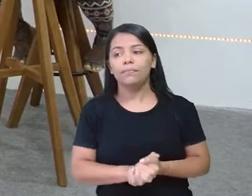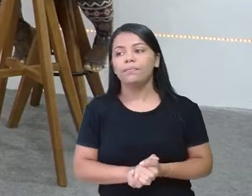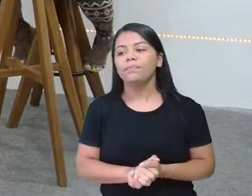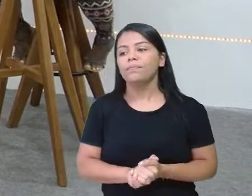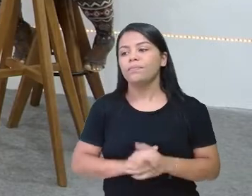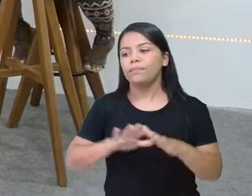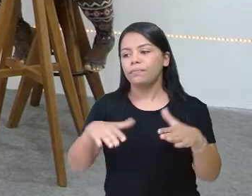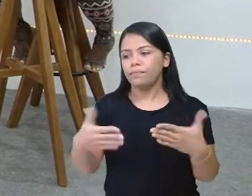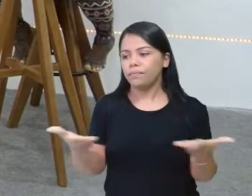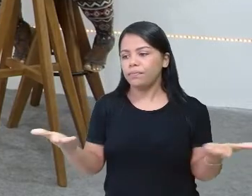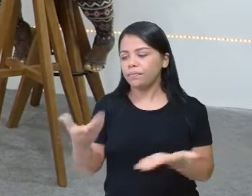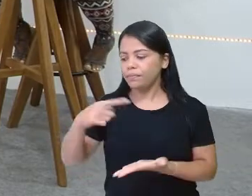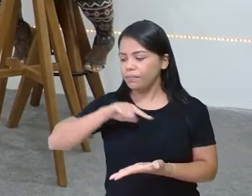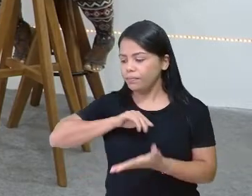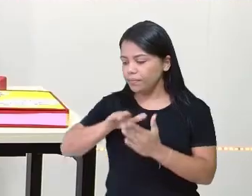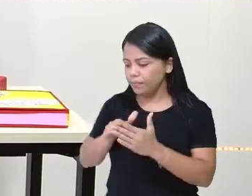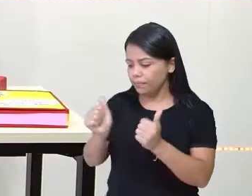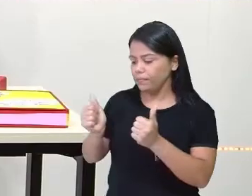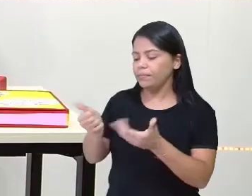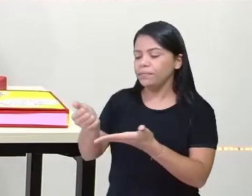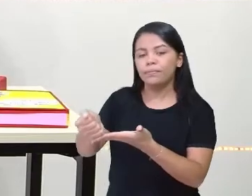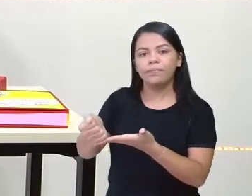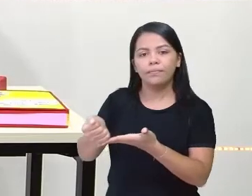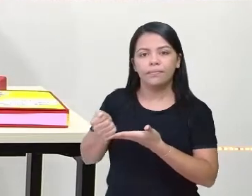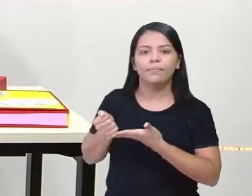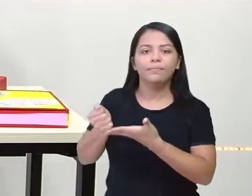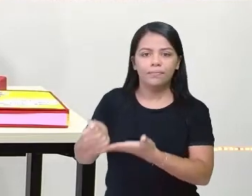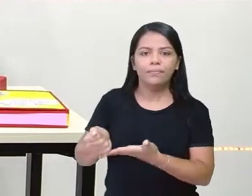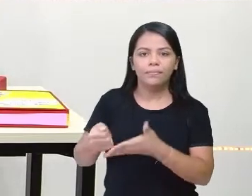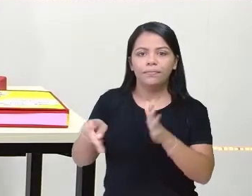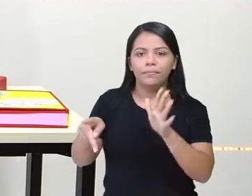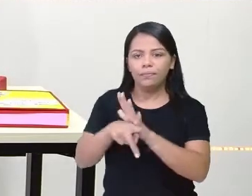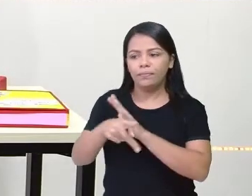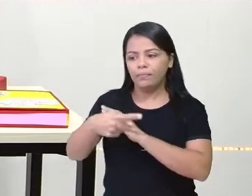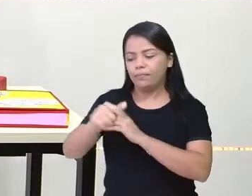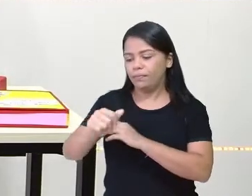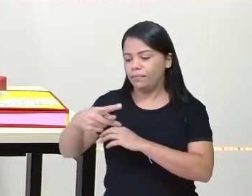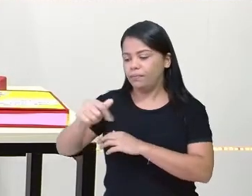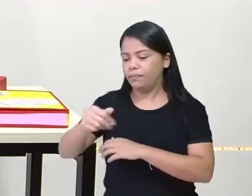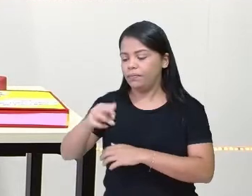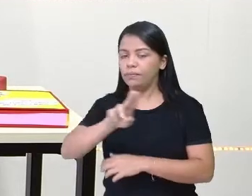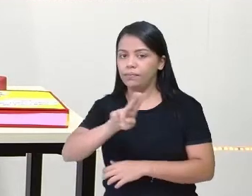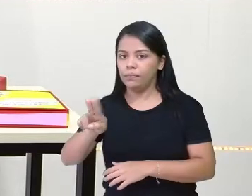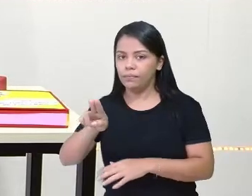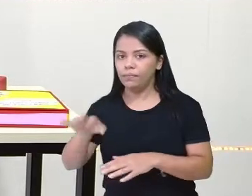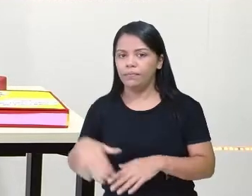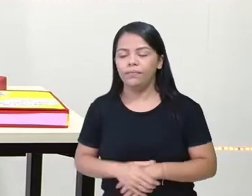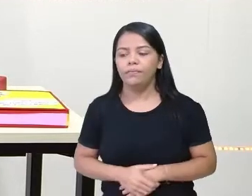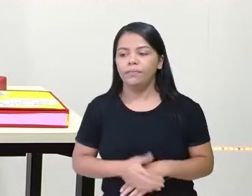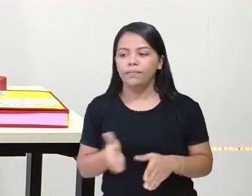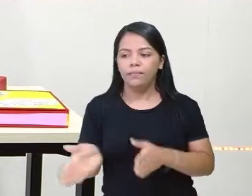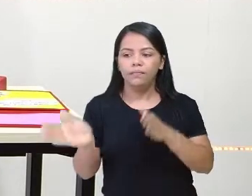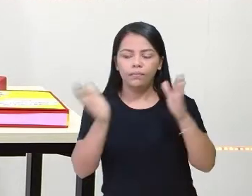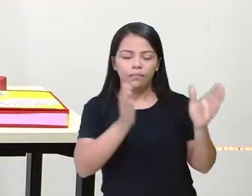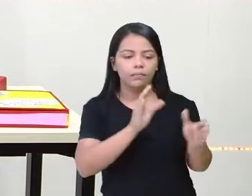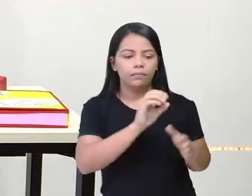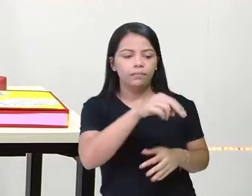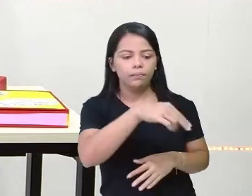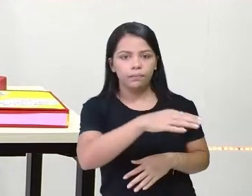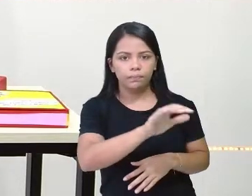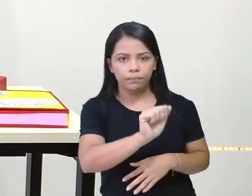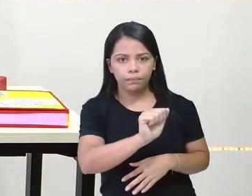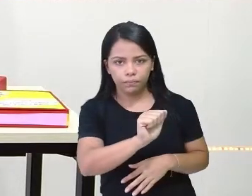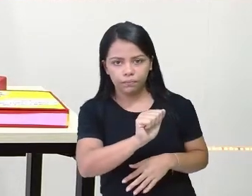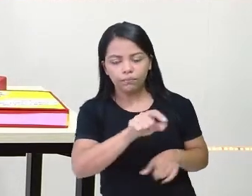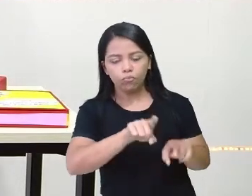papanome, não é isso? Vou botar aqui, onça, gato. E a gente não formou